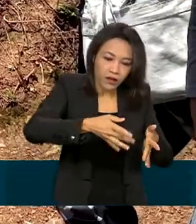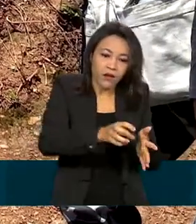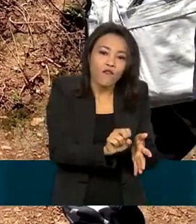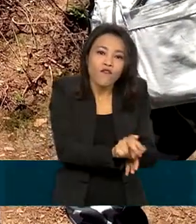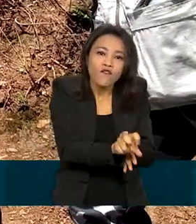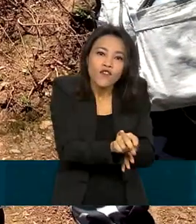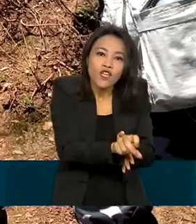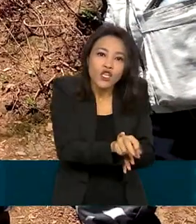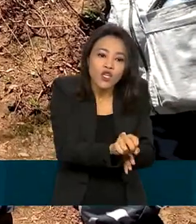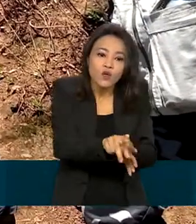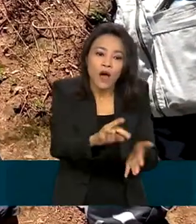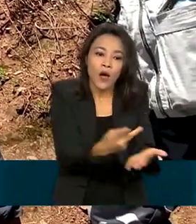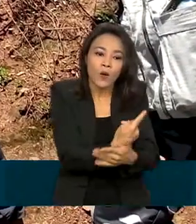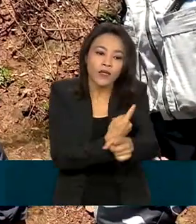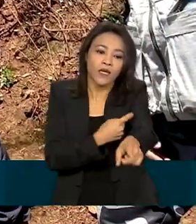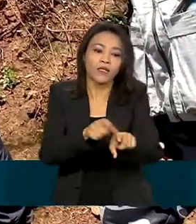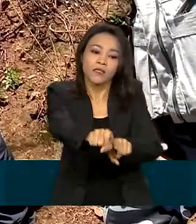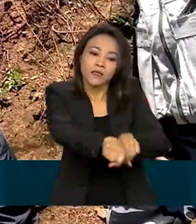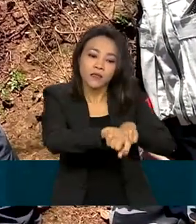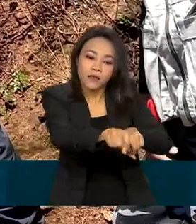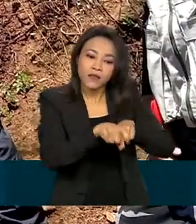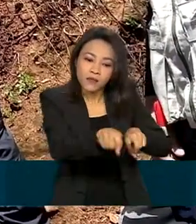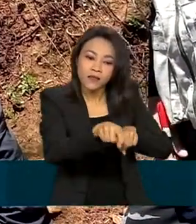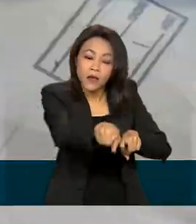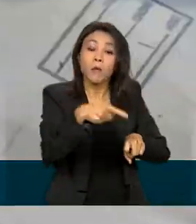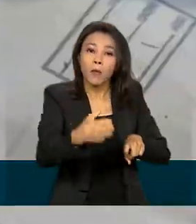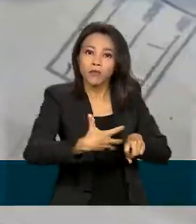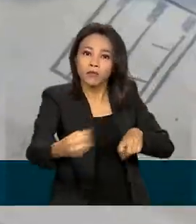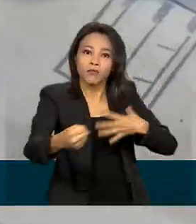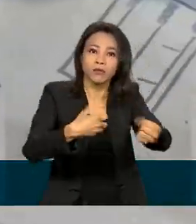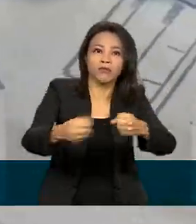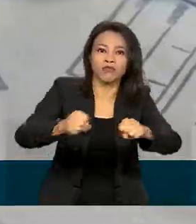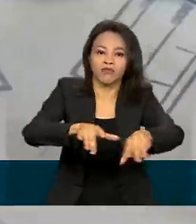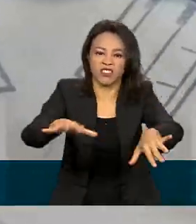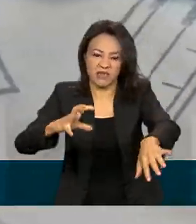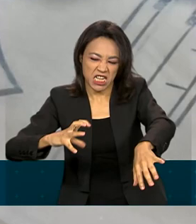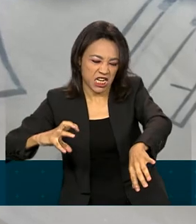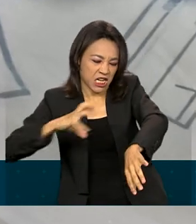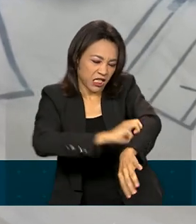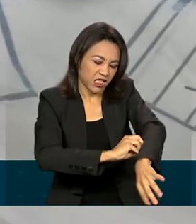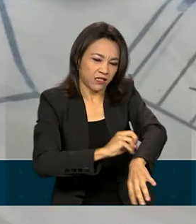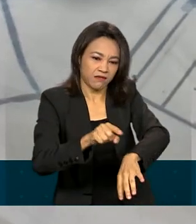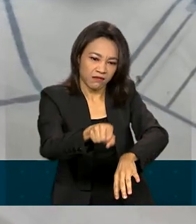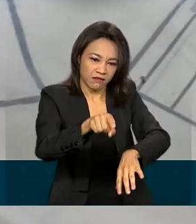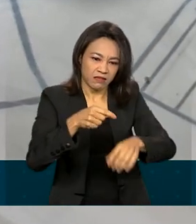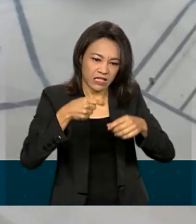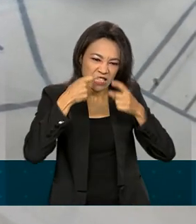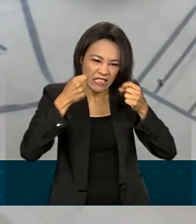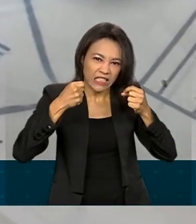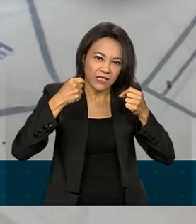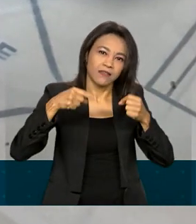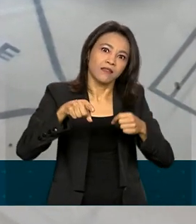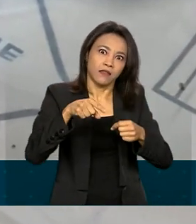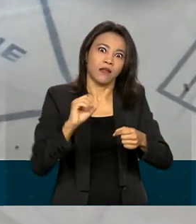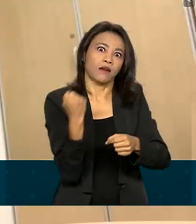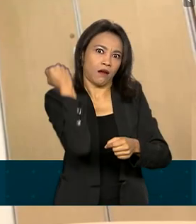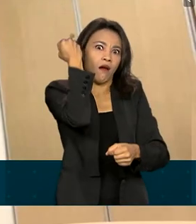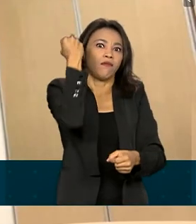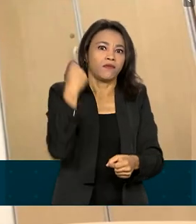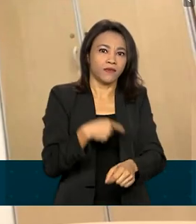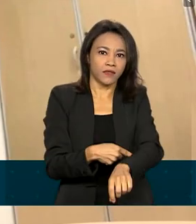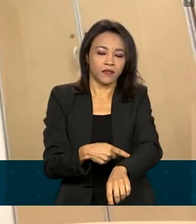doença comum nas áreas rurais também pode ser transmitida pela mordida desses animais e os sintomas são bem graves.